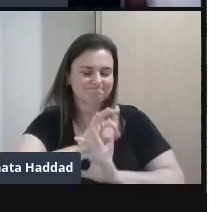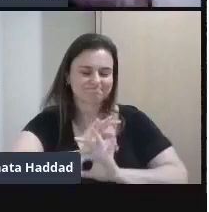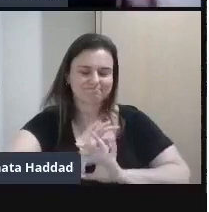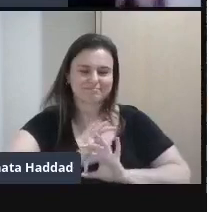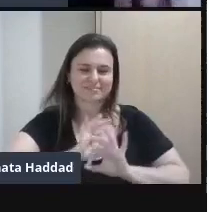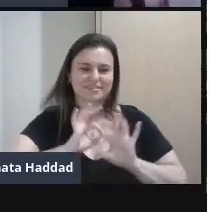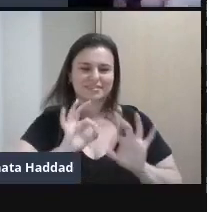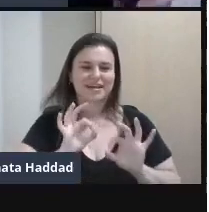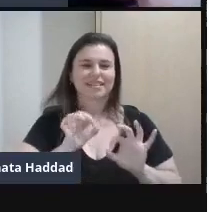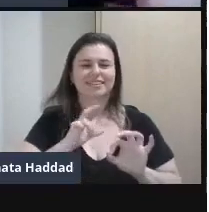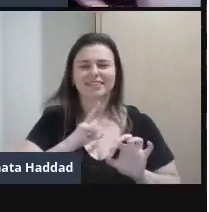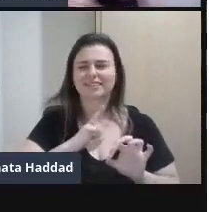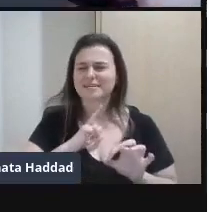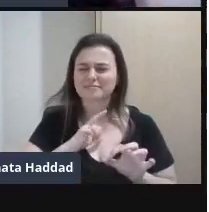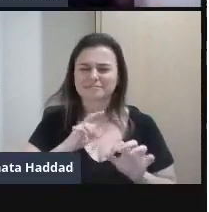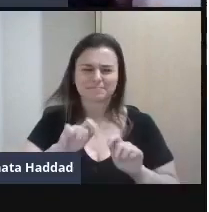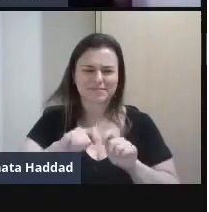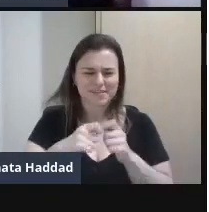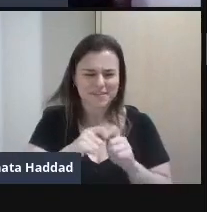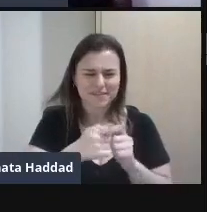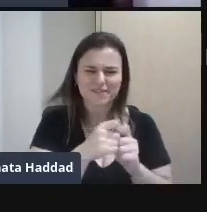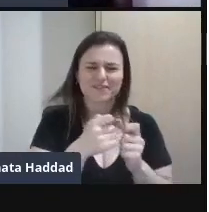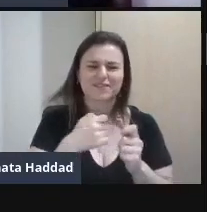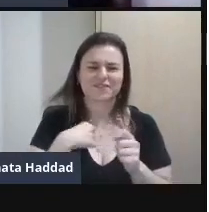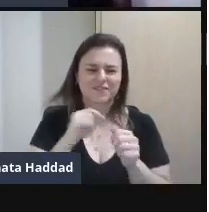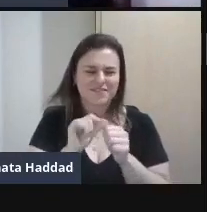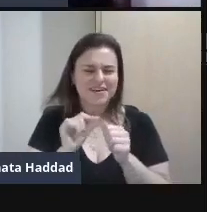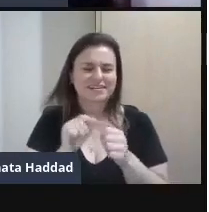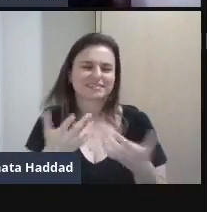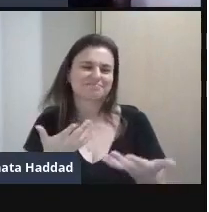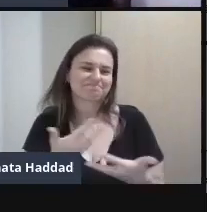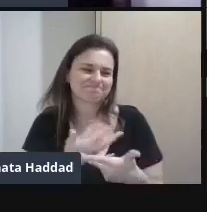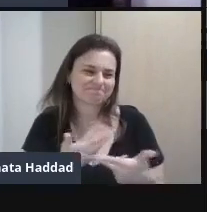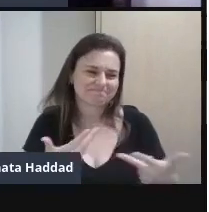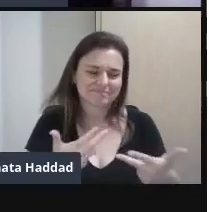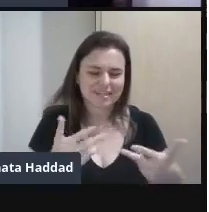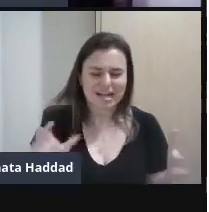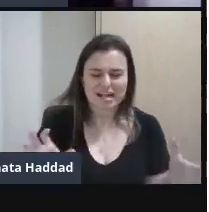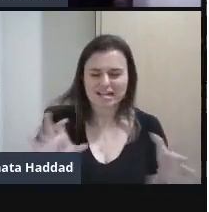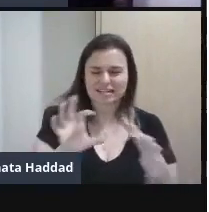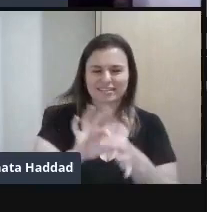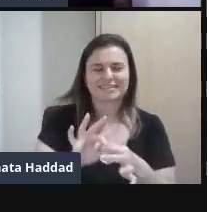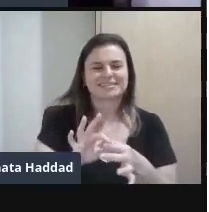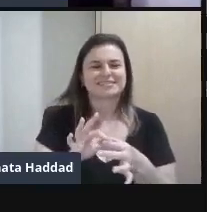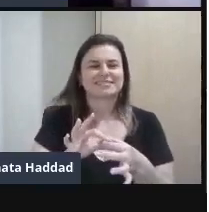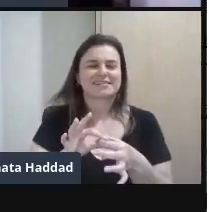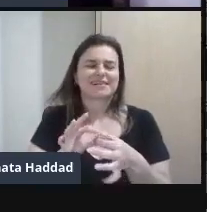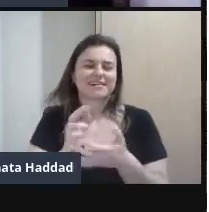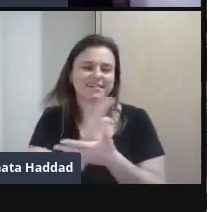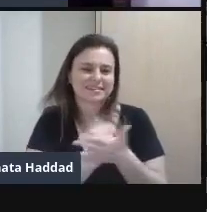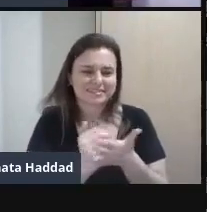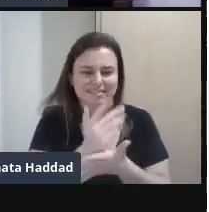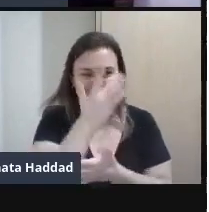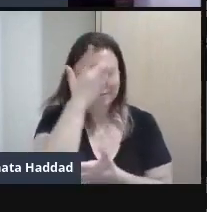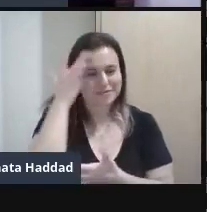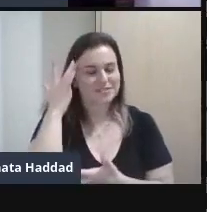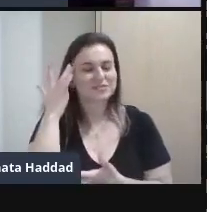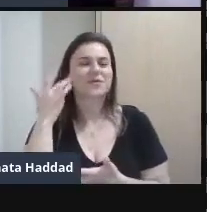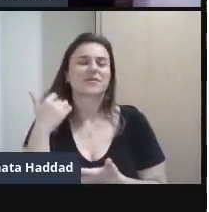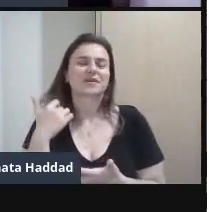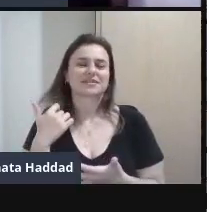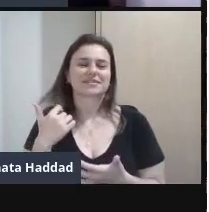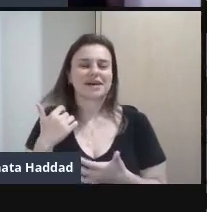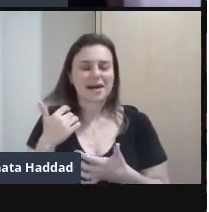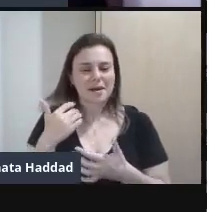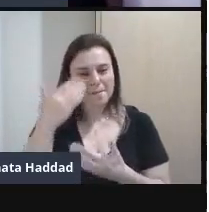Costura Borda as artes Faz ligações Dos movimentos Das pessoas Incrível Muito obrigada Pela sua